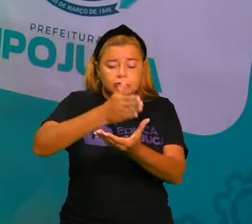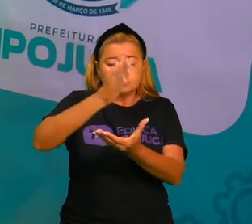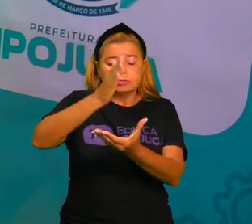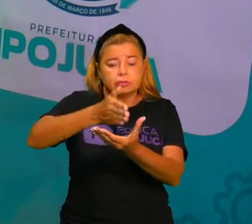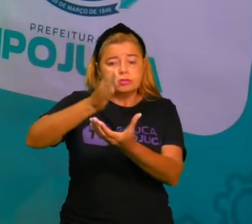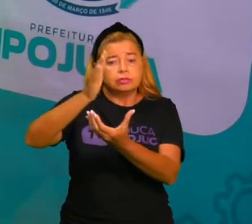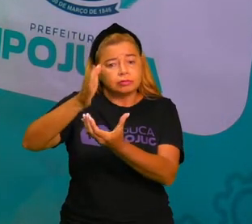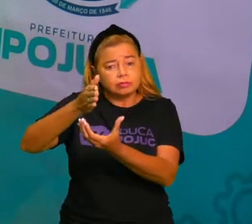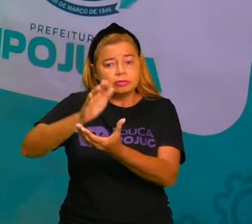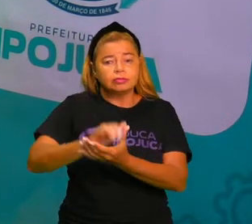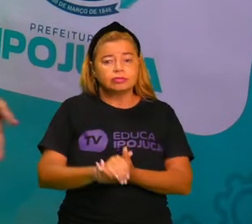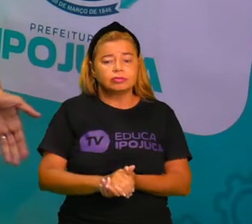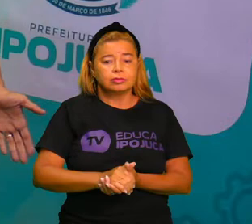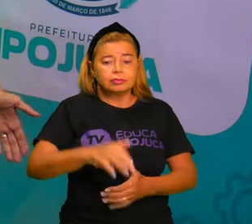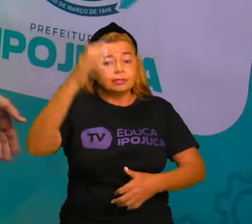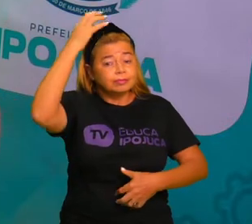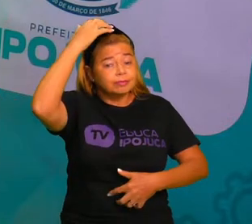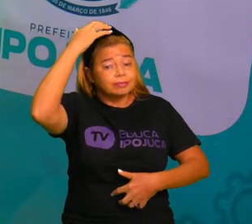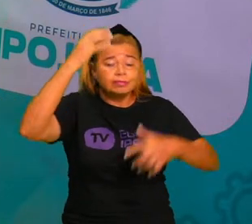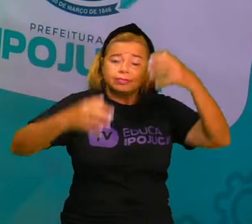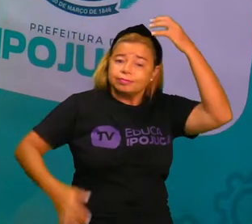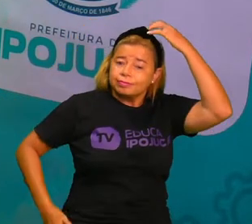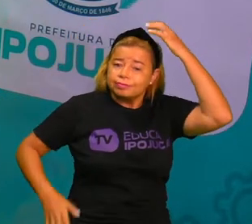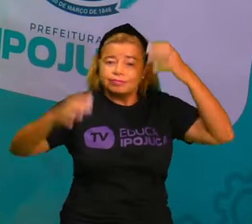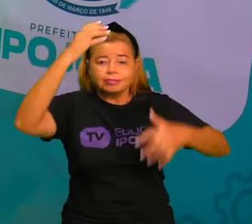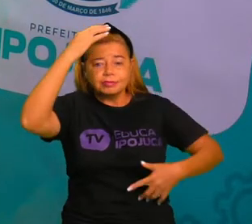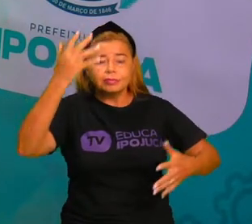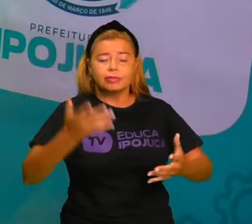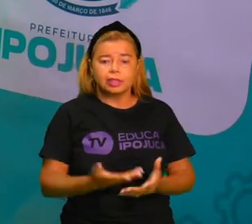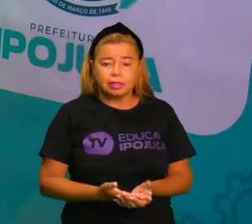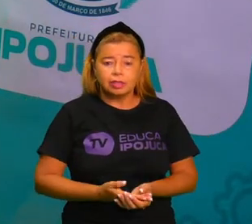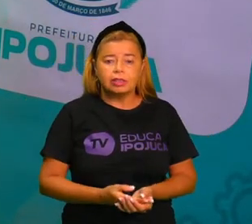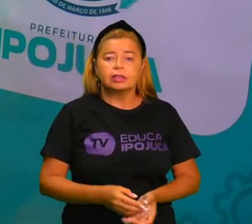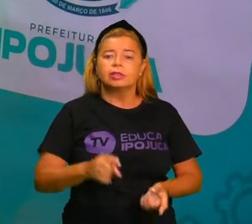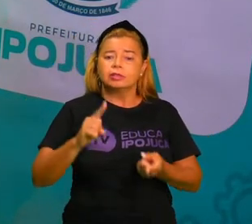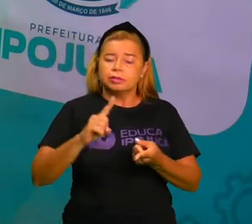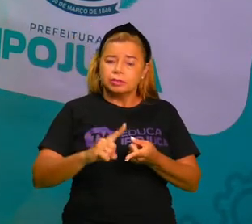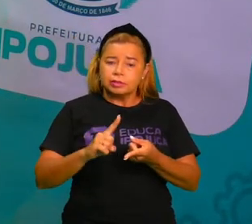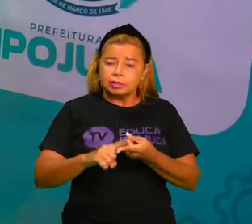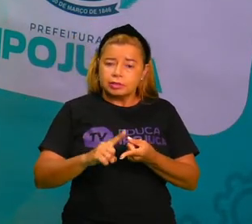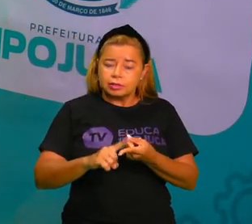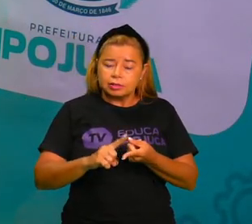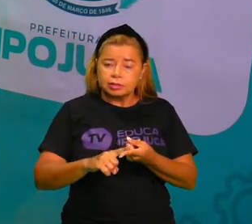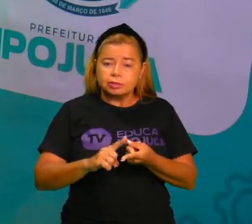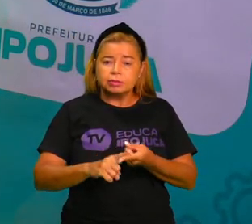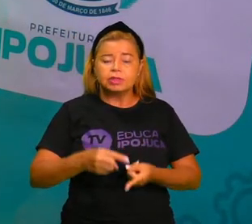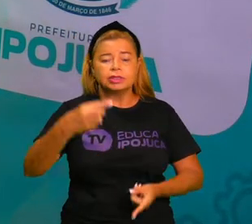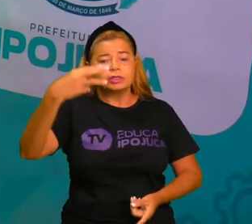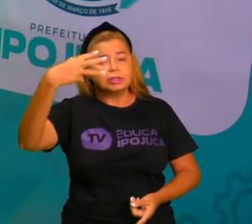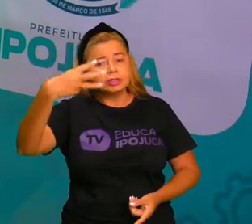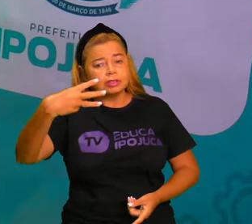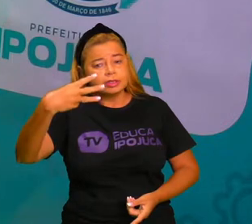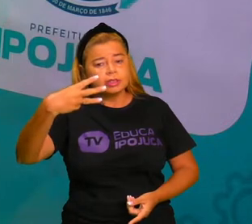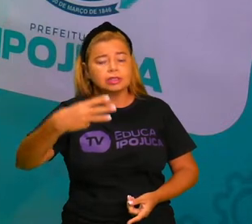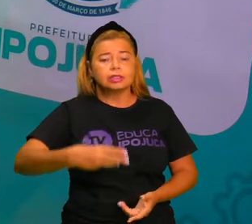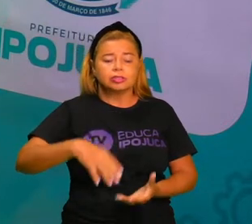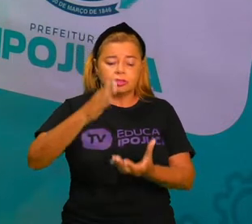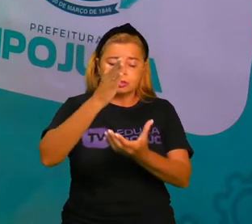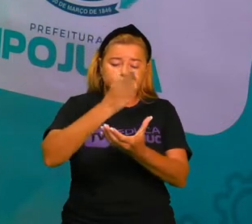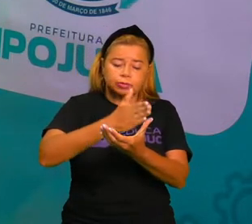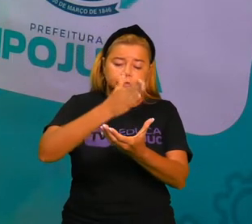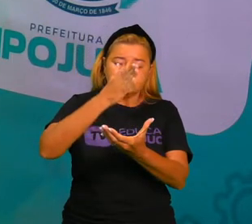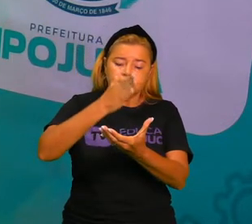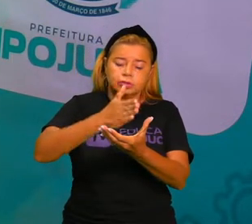Macaco. Três vezes. E se você tiver dúvida, você vai lá, Macaco.